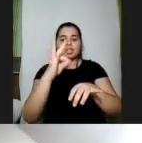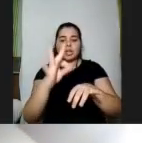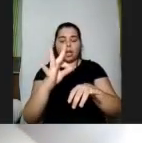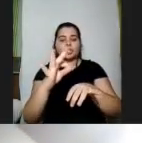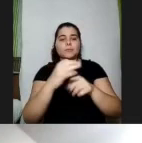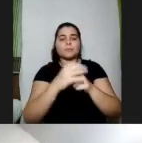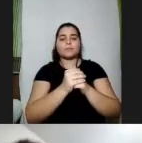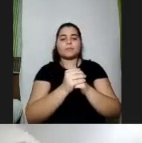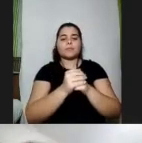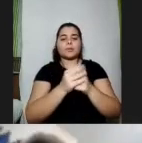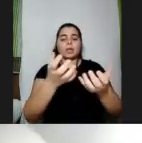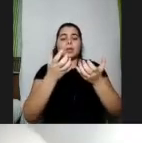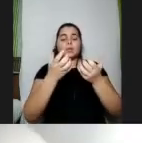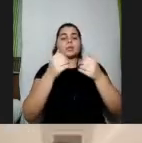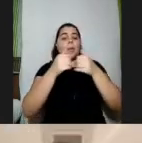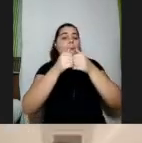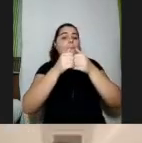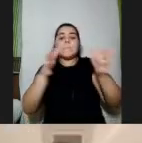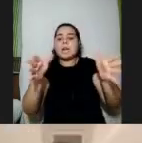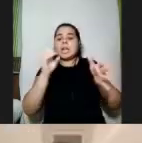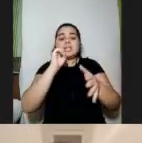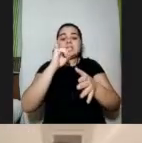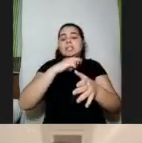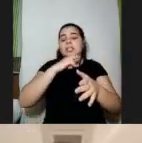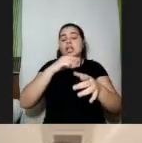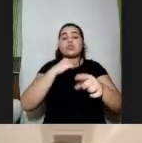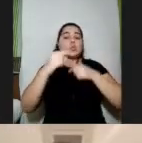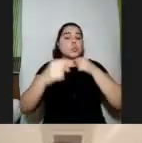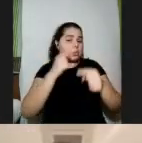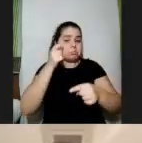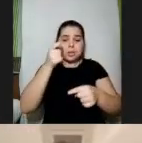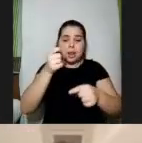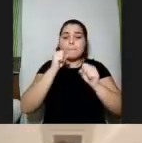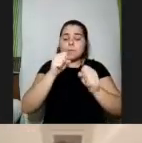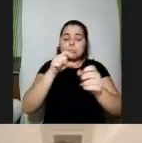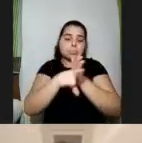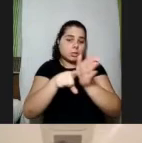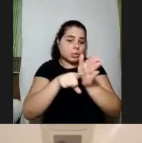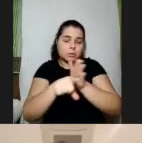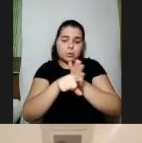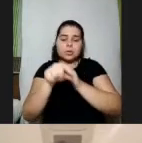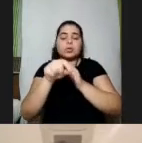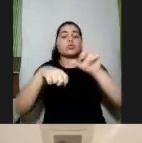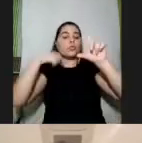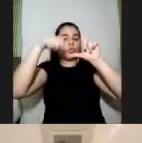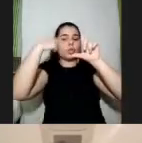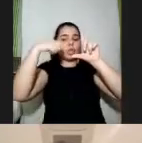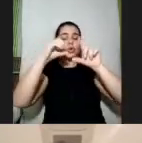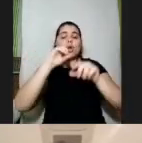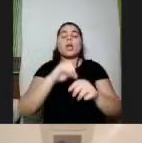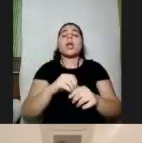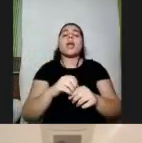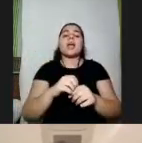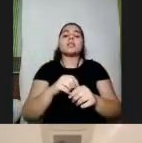aí eu queria abrir para perguntas quem tiver interesse pode perguntar direto no vídeo é só abrir o